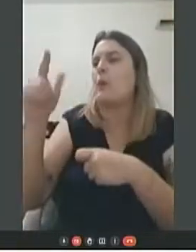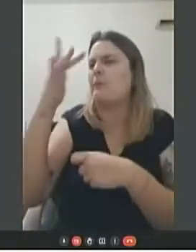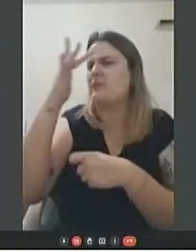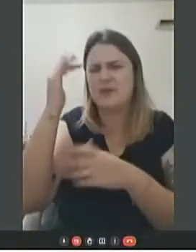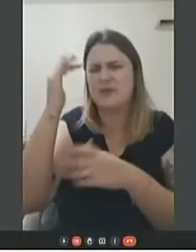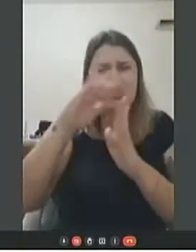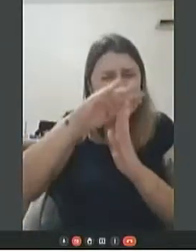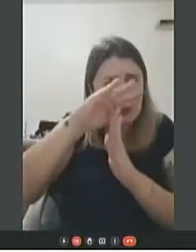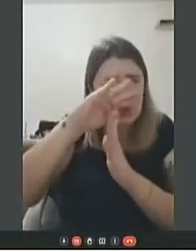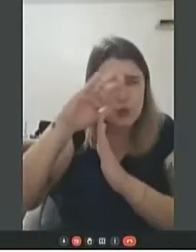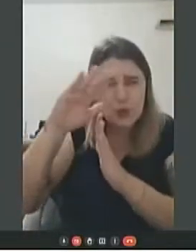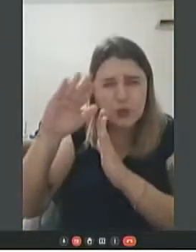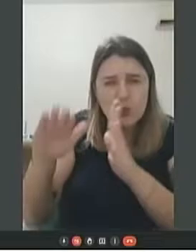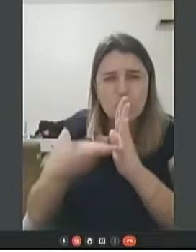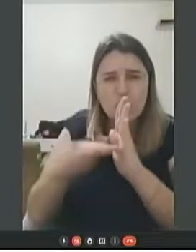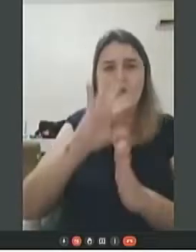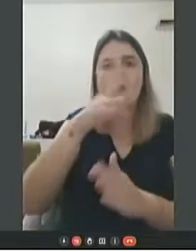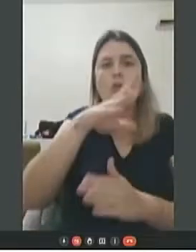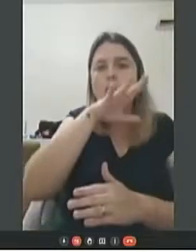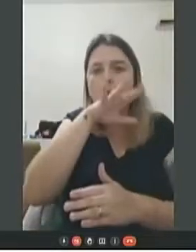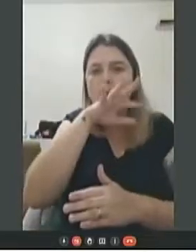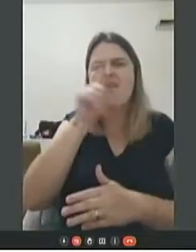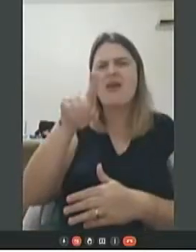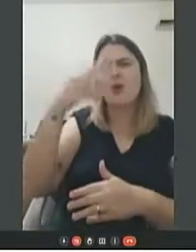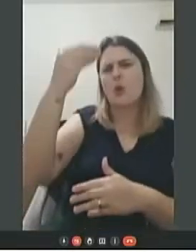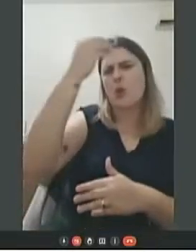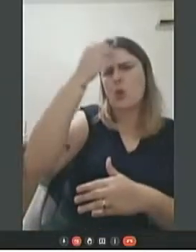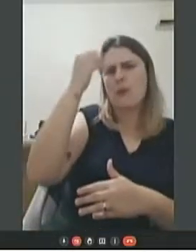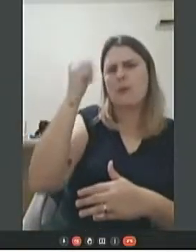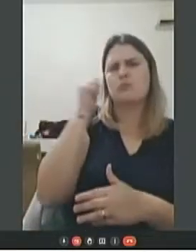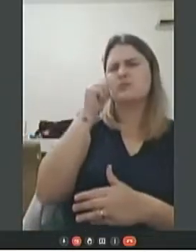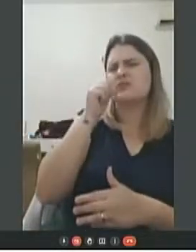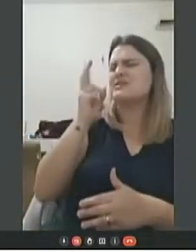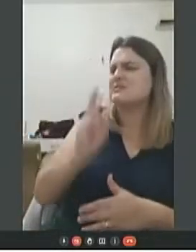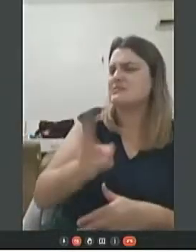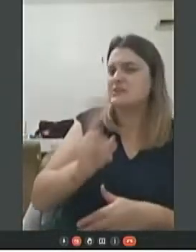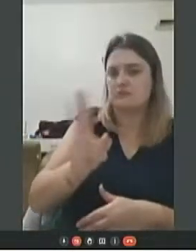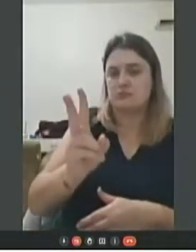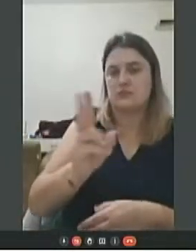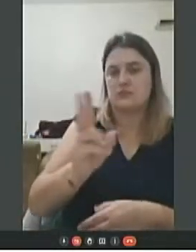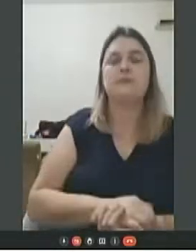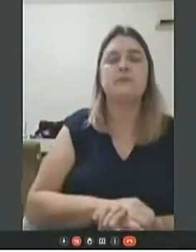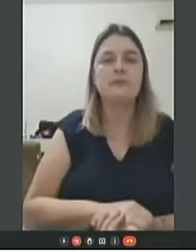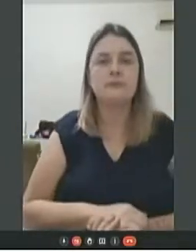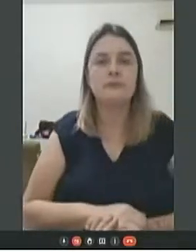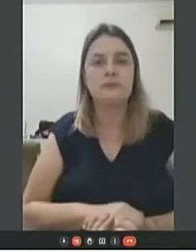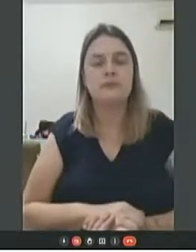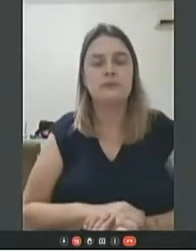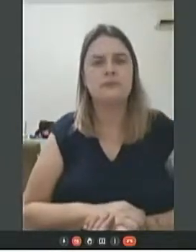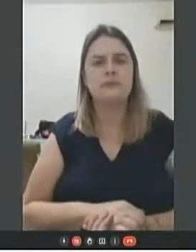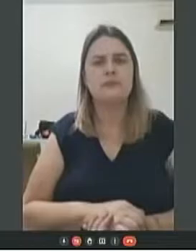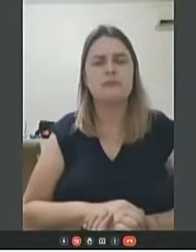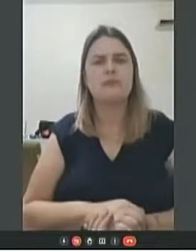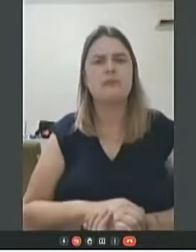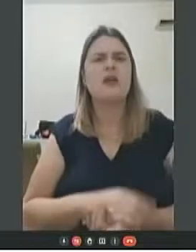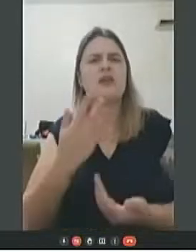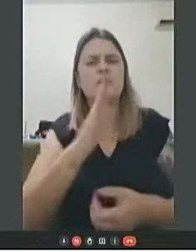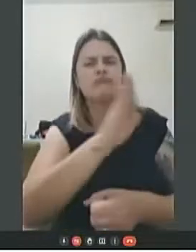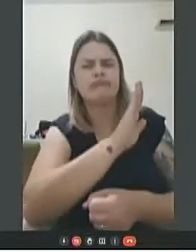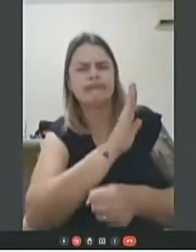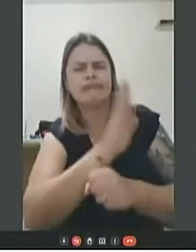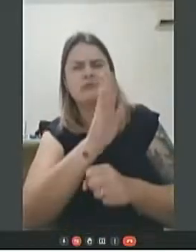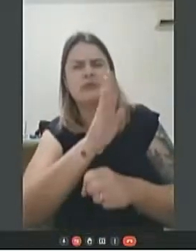acontece do ruim com a gente, a culpa sempre vai ser nossa. E um desses slides que eu mais